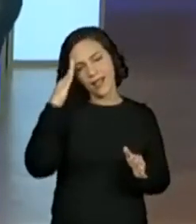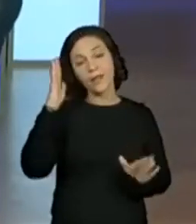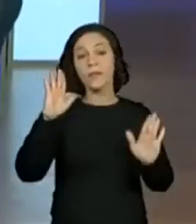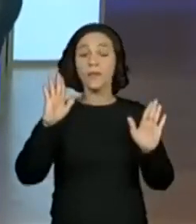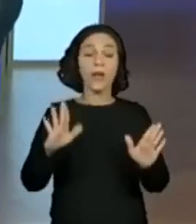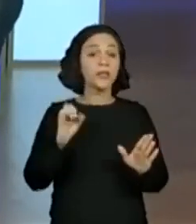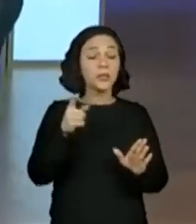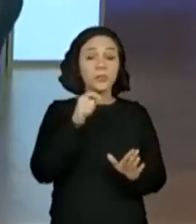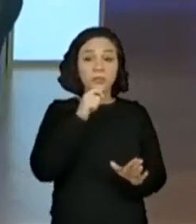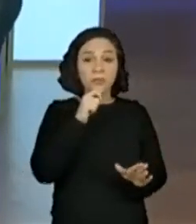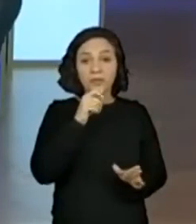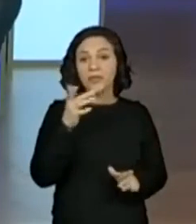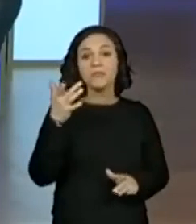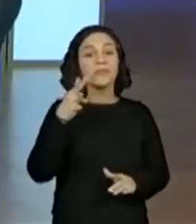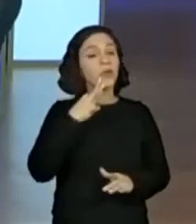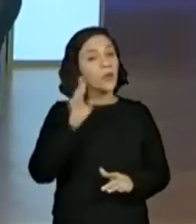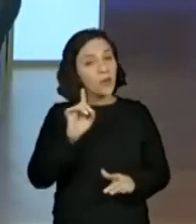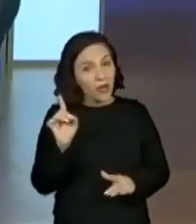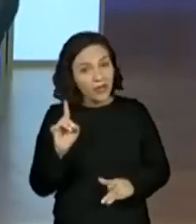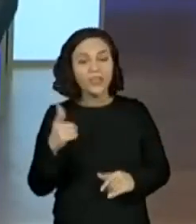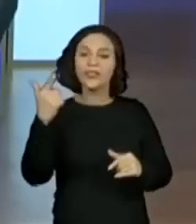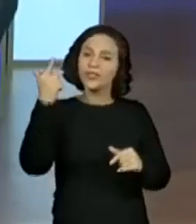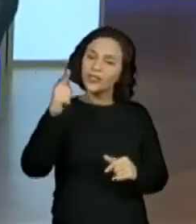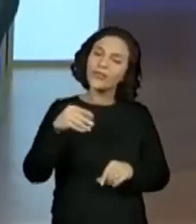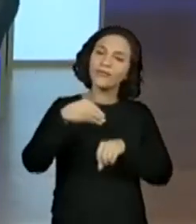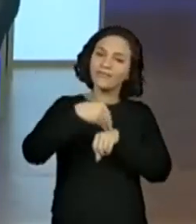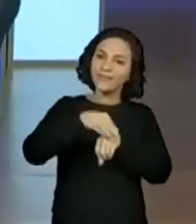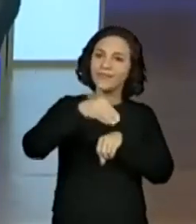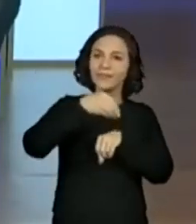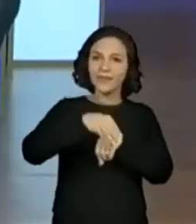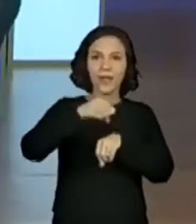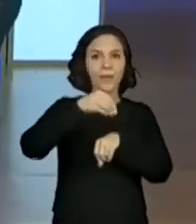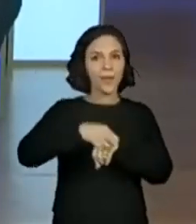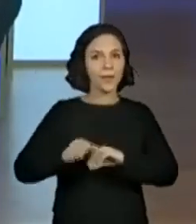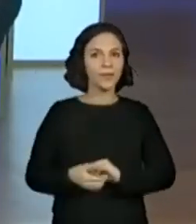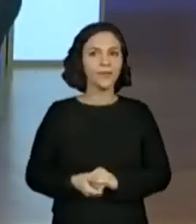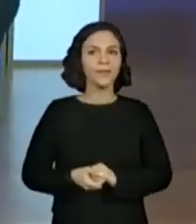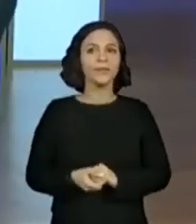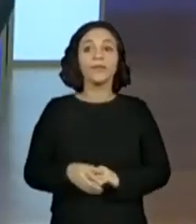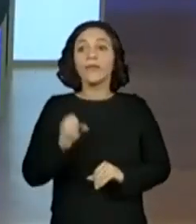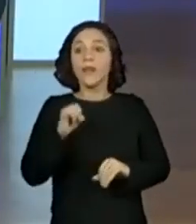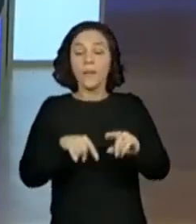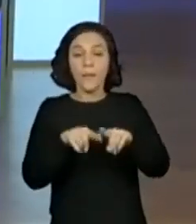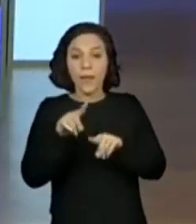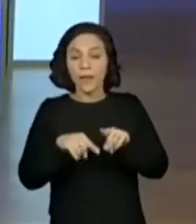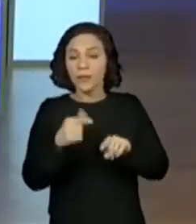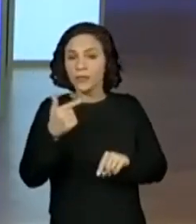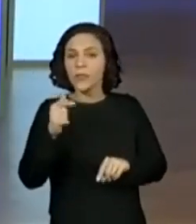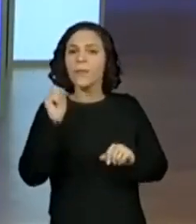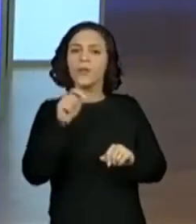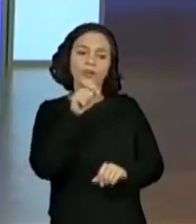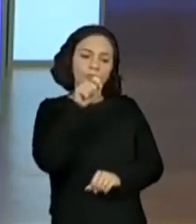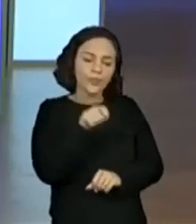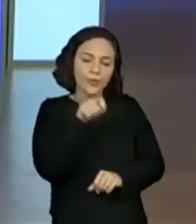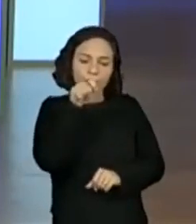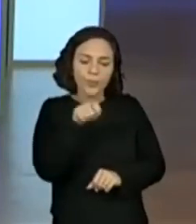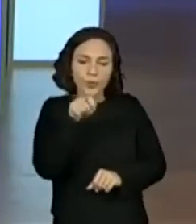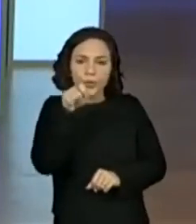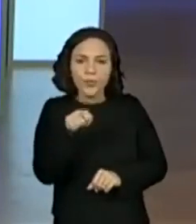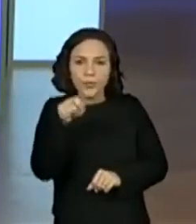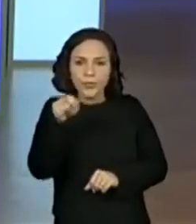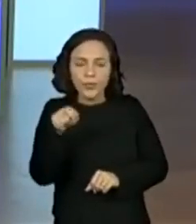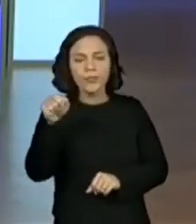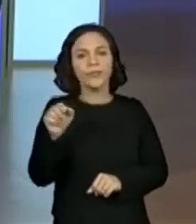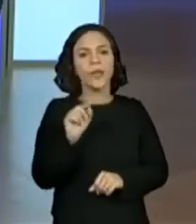quem ainda não tinha conseguido, mais uma vez aí, mais uma dica. Quem não tiver o material pode fazer tracinho, pode fazer